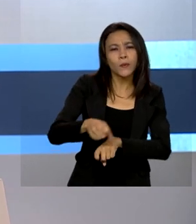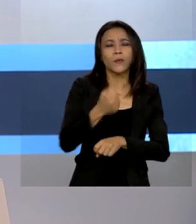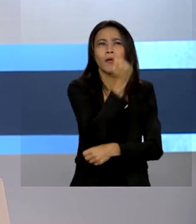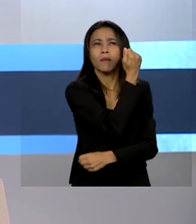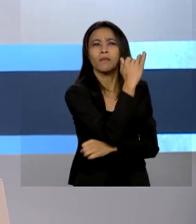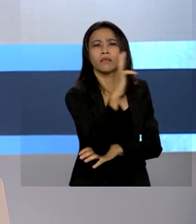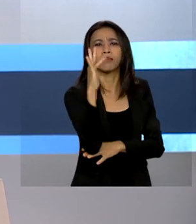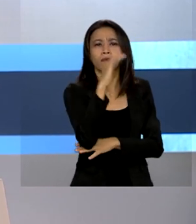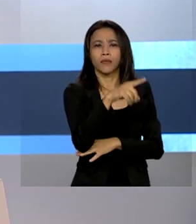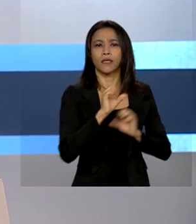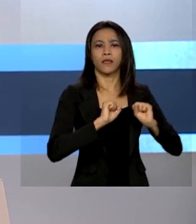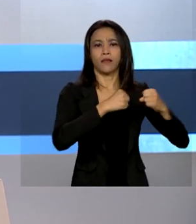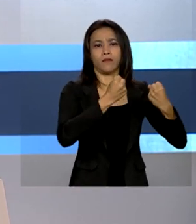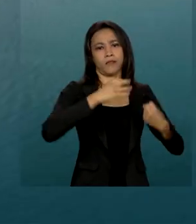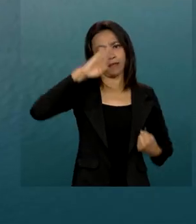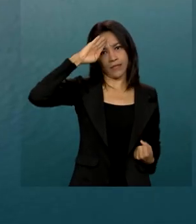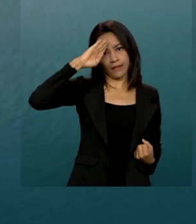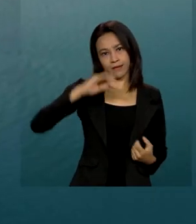e defesa militar.